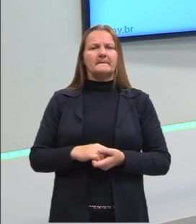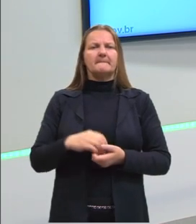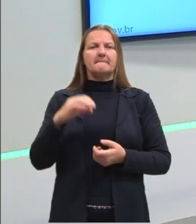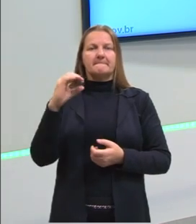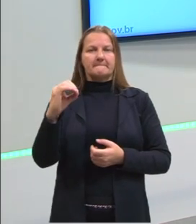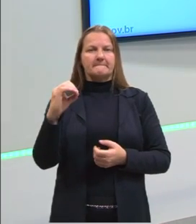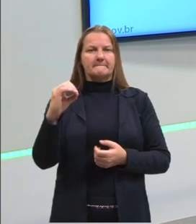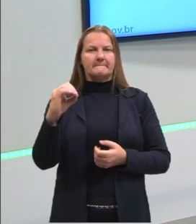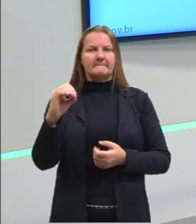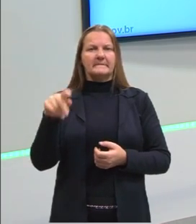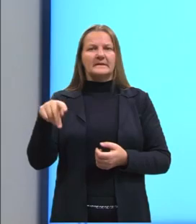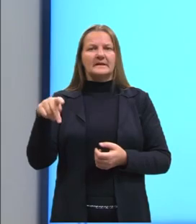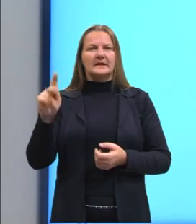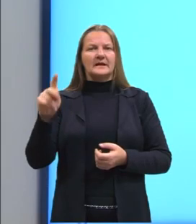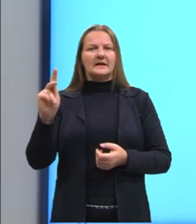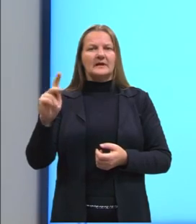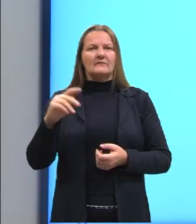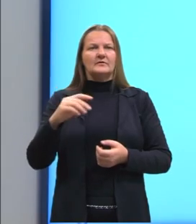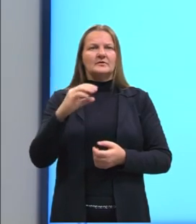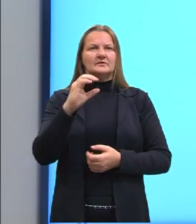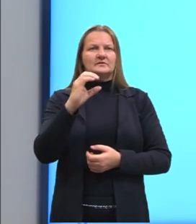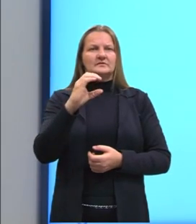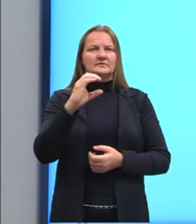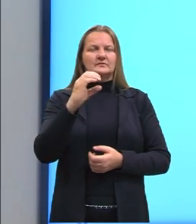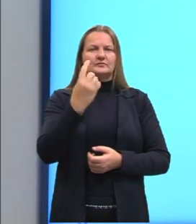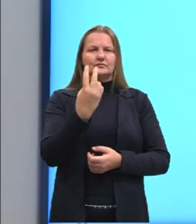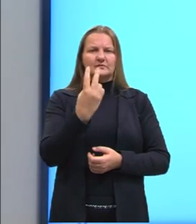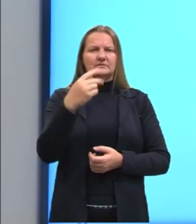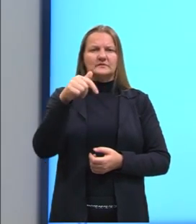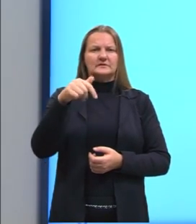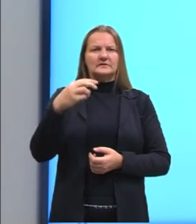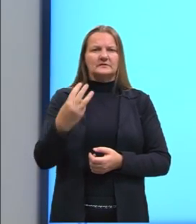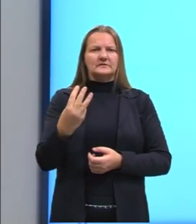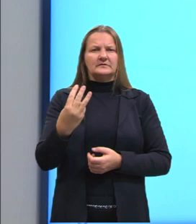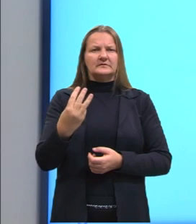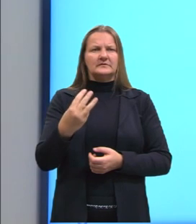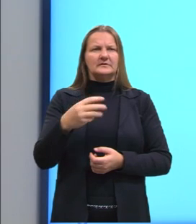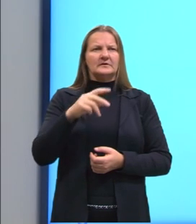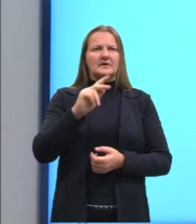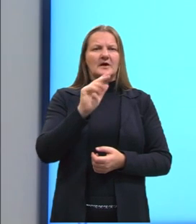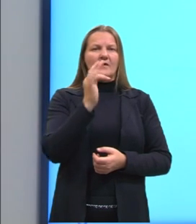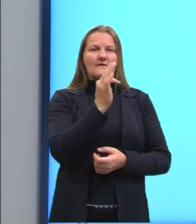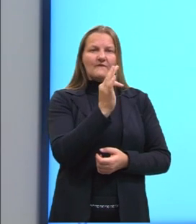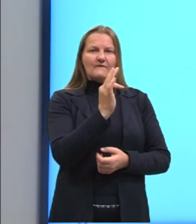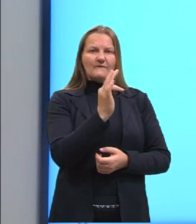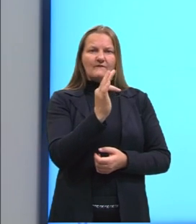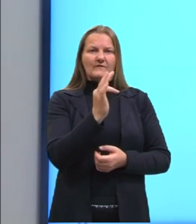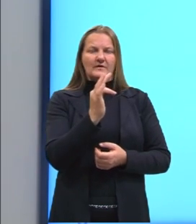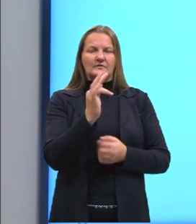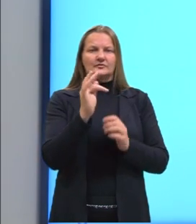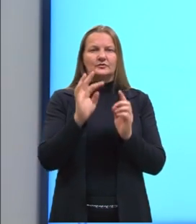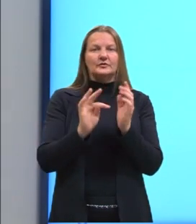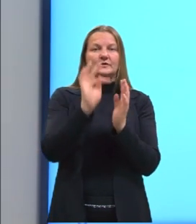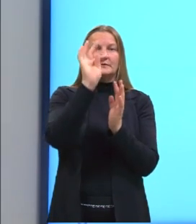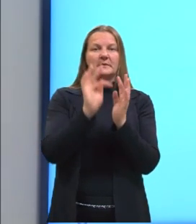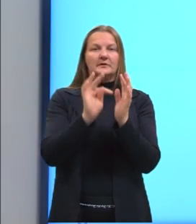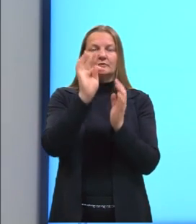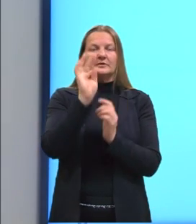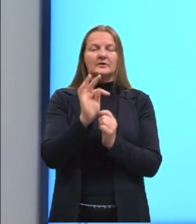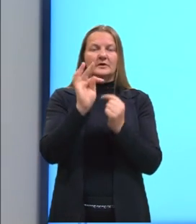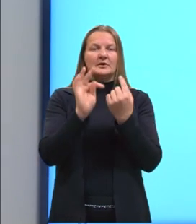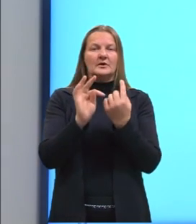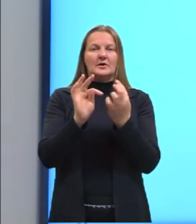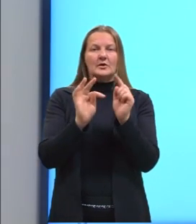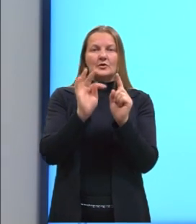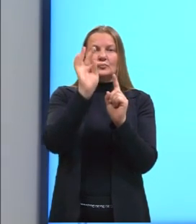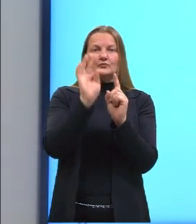zero, né? Nas Celsius, menos 273. E na Fahrenheit, menos 459, né? Que a gente chama